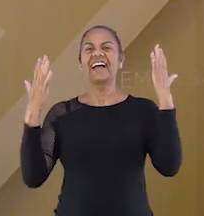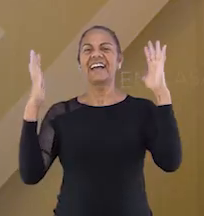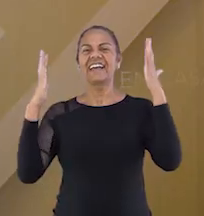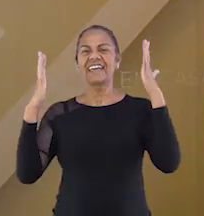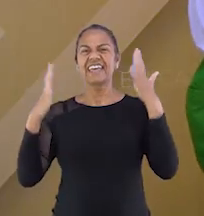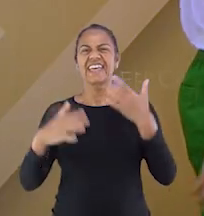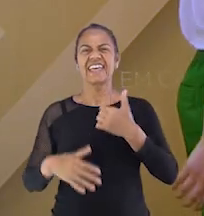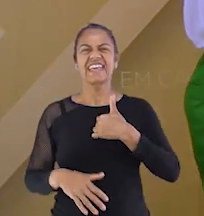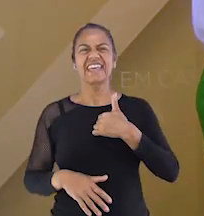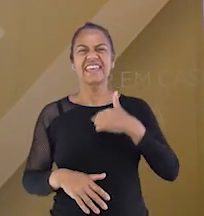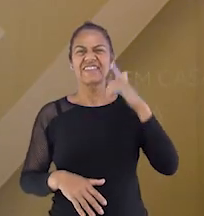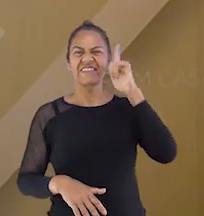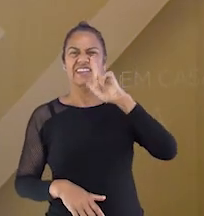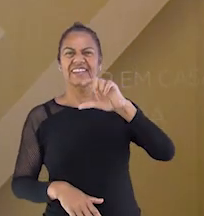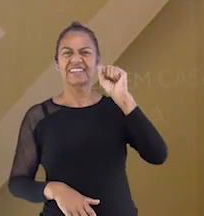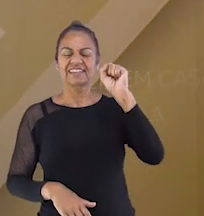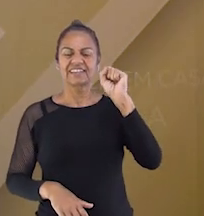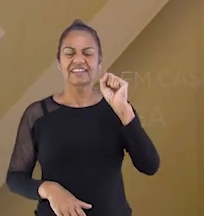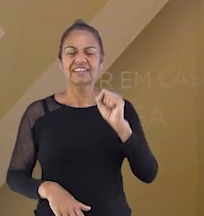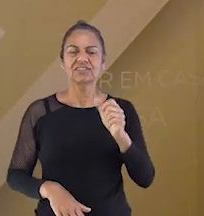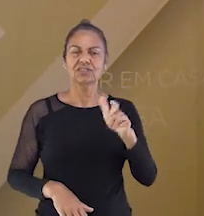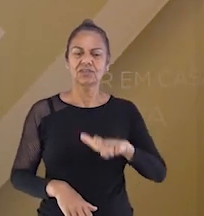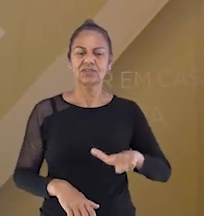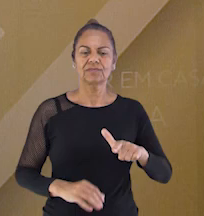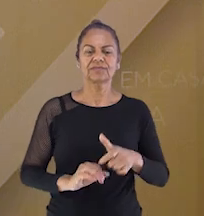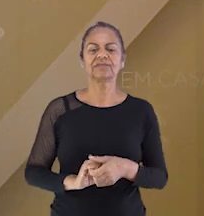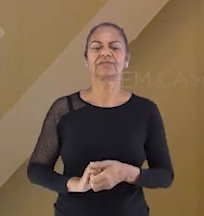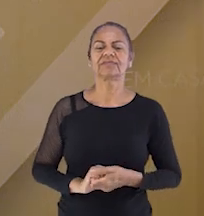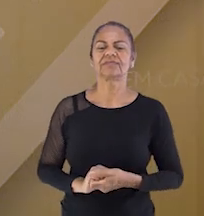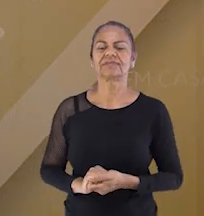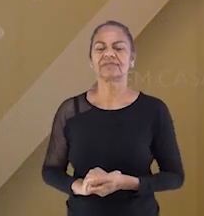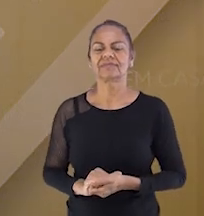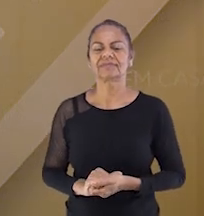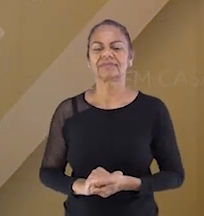Aê! Ganhei! Mais uma?